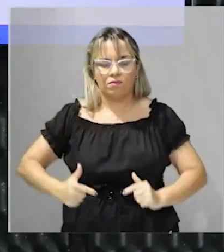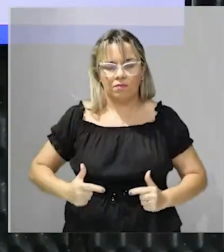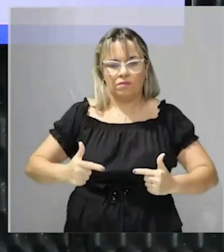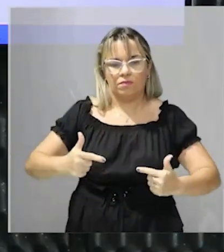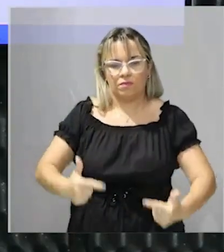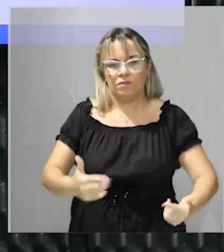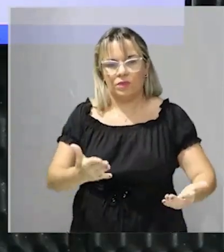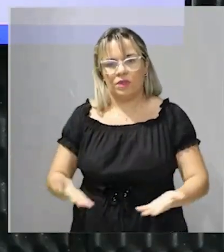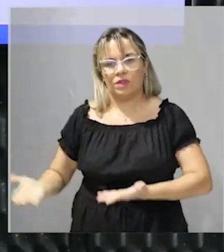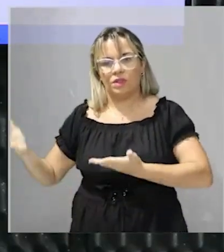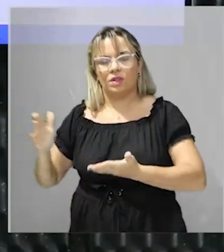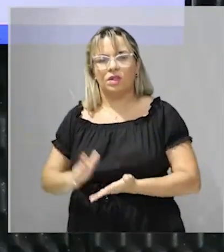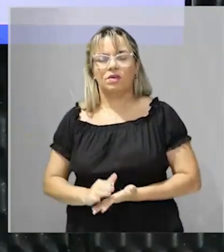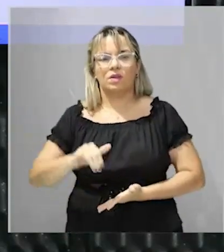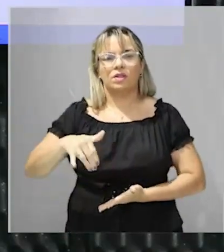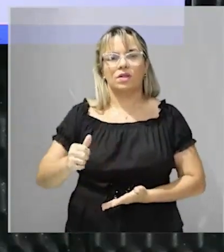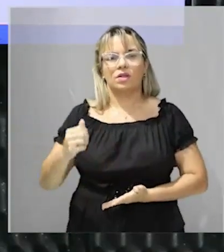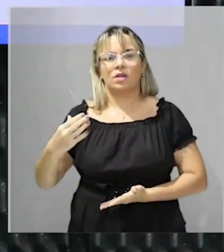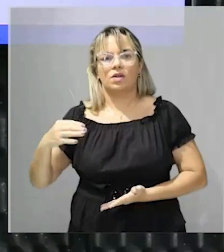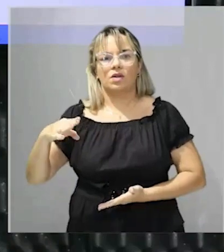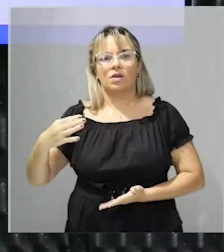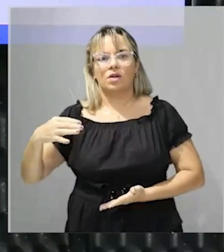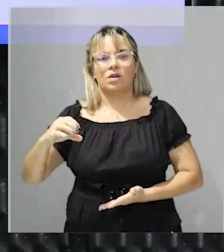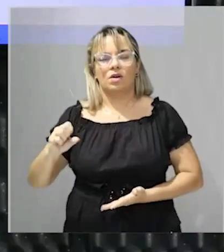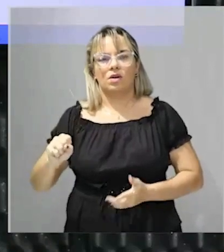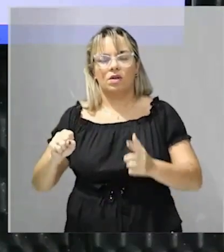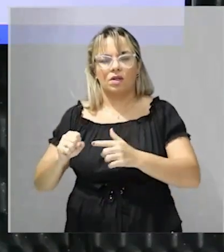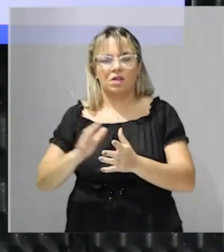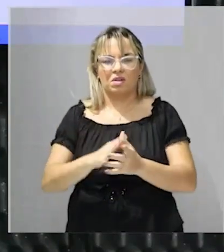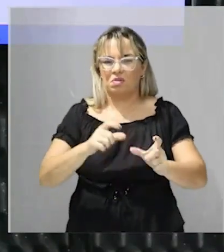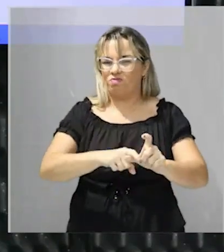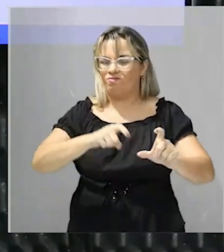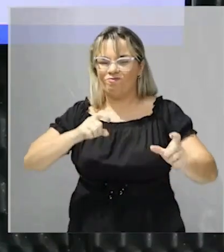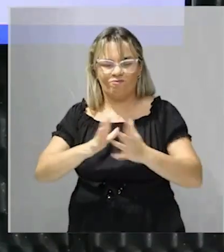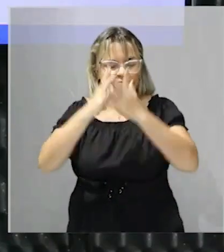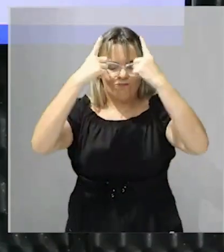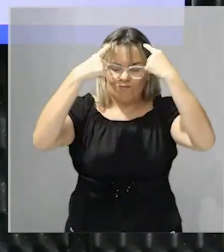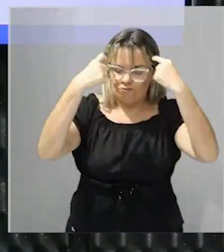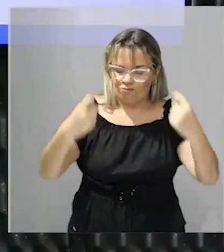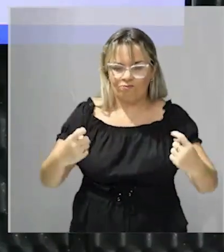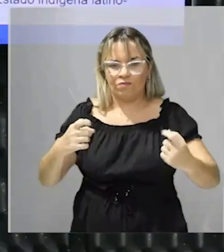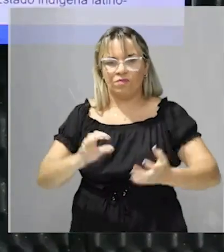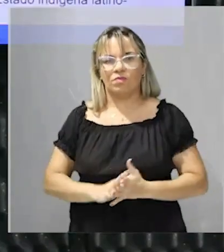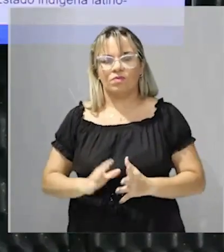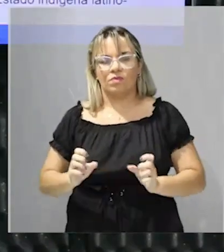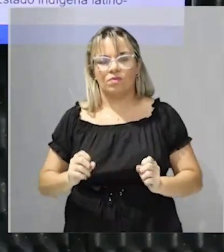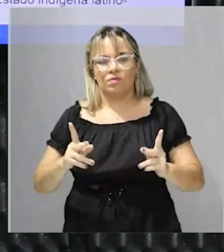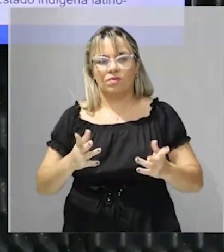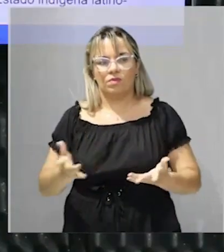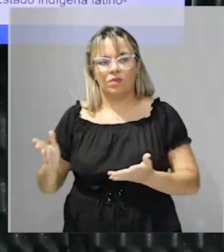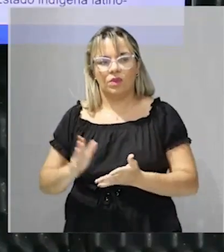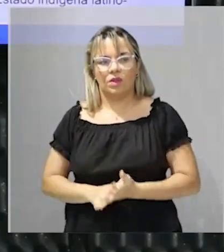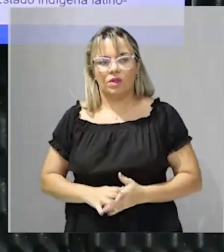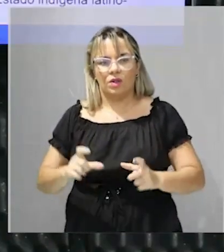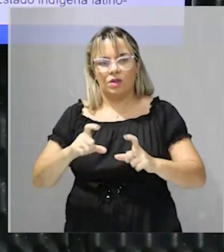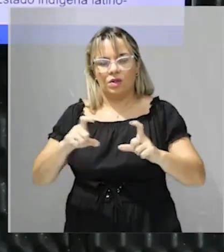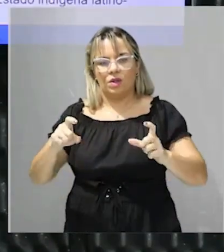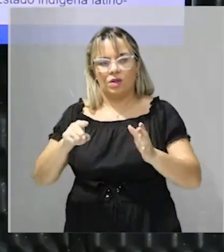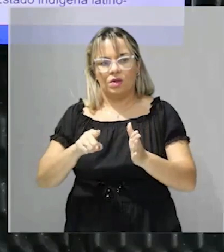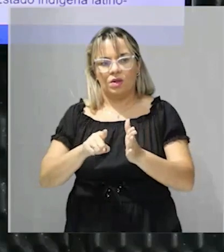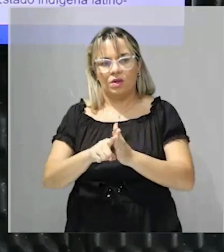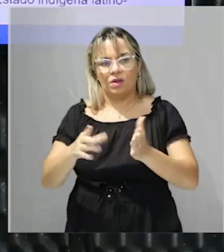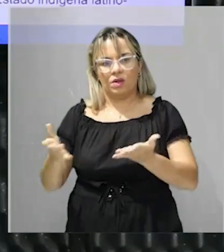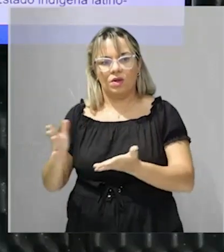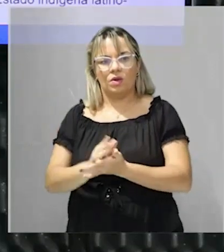foi a fase dos jacobinos porque essa luta de independência inclusive foi uma luta violentíssima ok então olha só o comando os ex